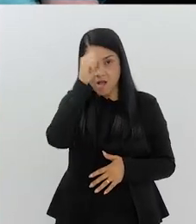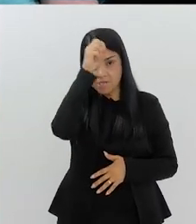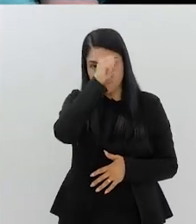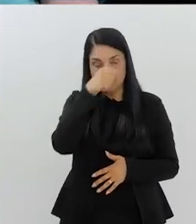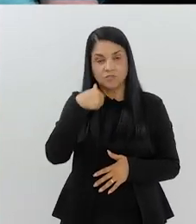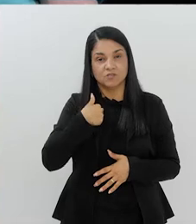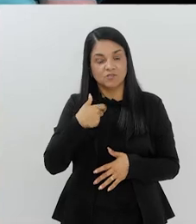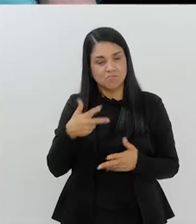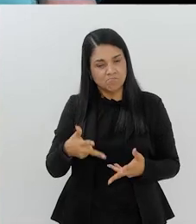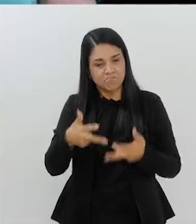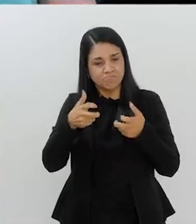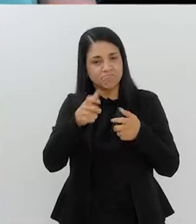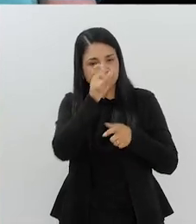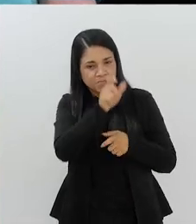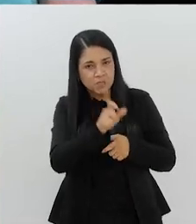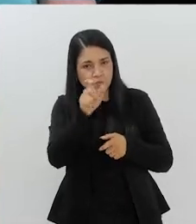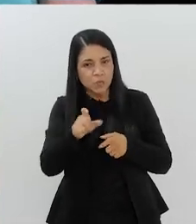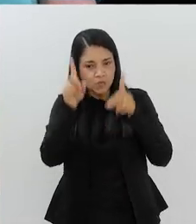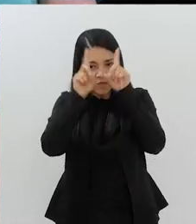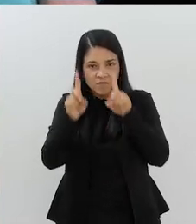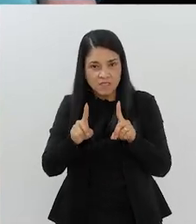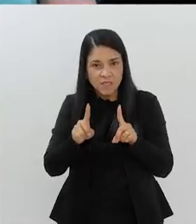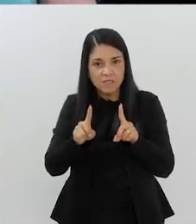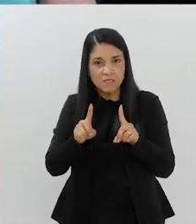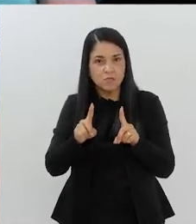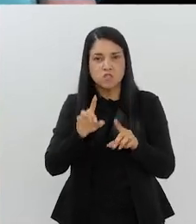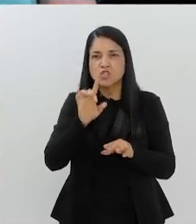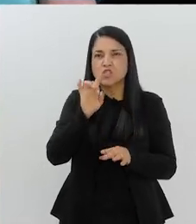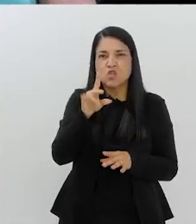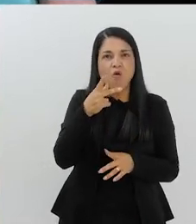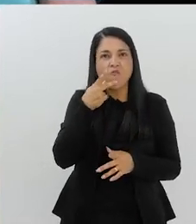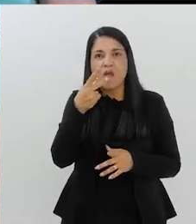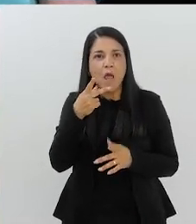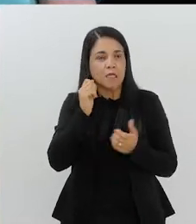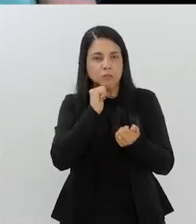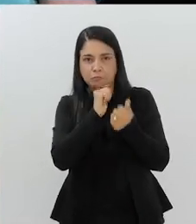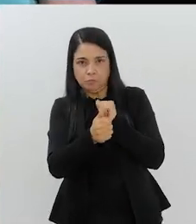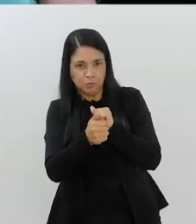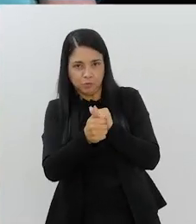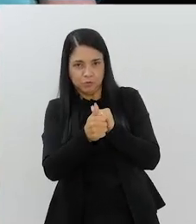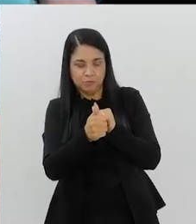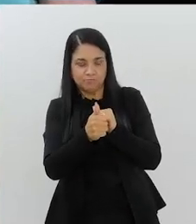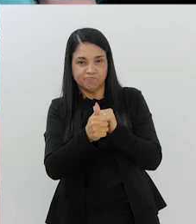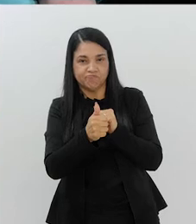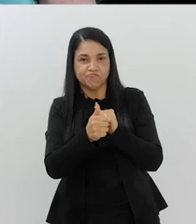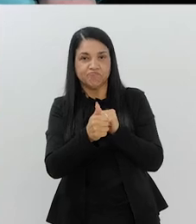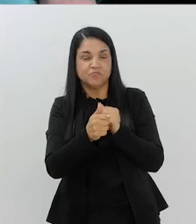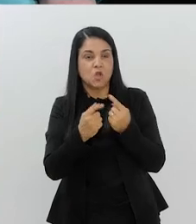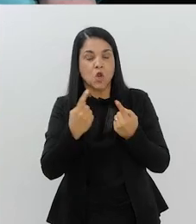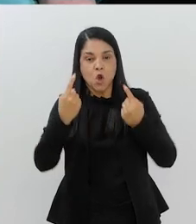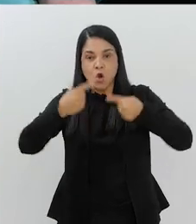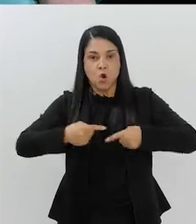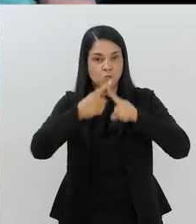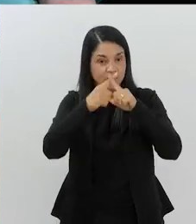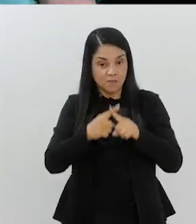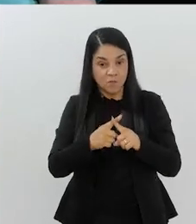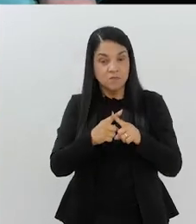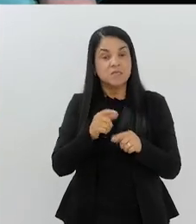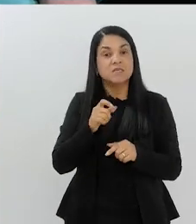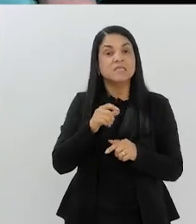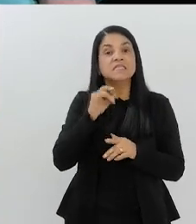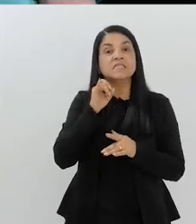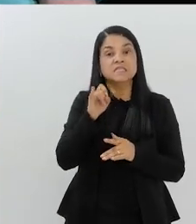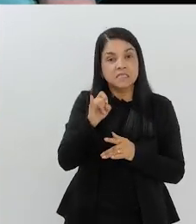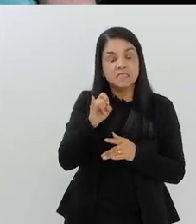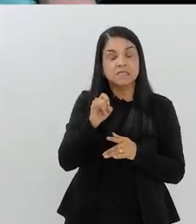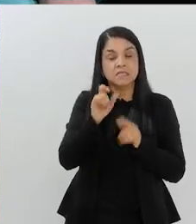aprendi muito. E eu vi. Eu, uma pessoa com deficiência, que eu não tinha que falar só do esporte. Eu não tenho que falar só da competição. Eu tenho